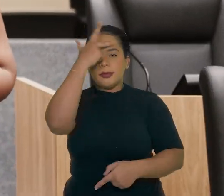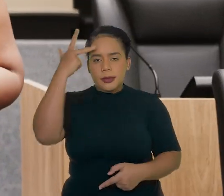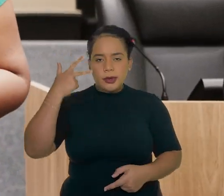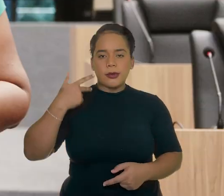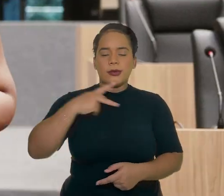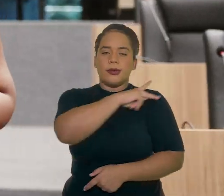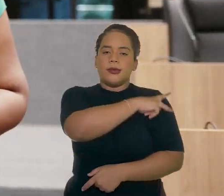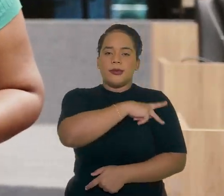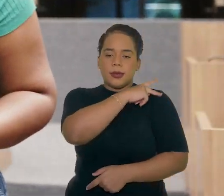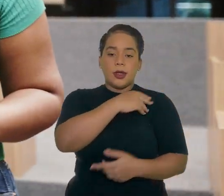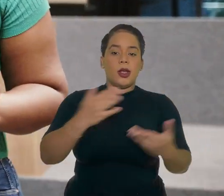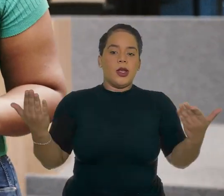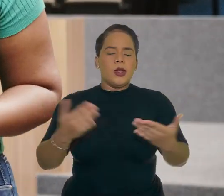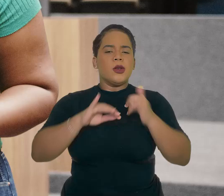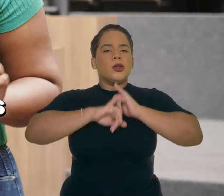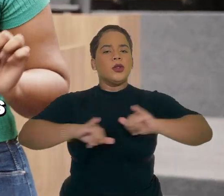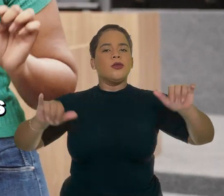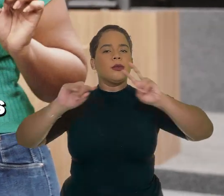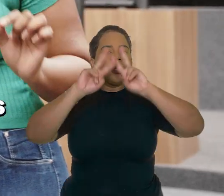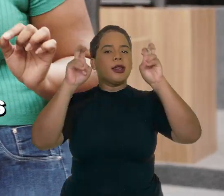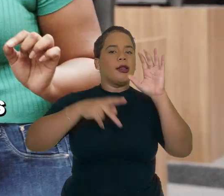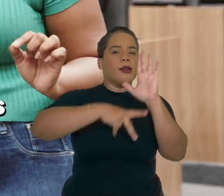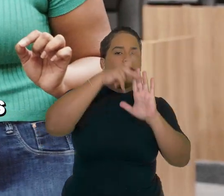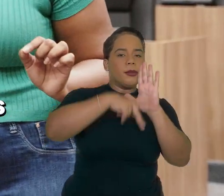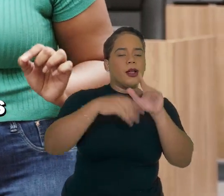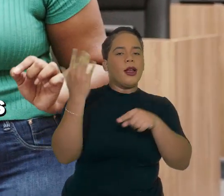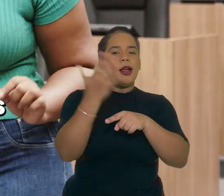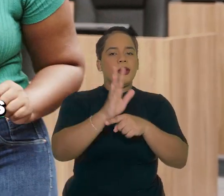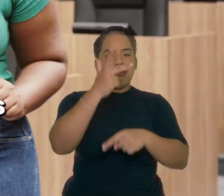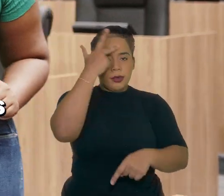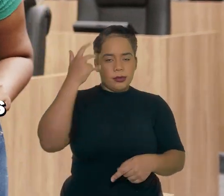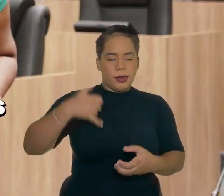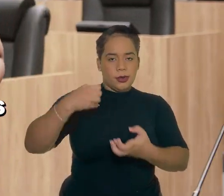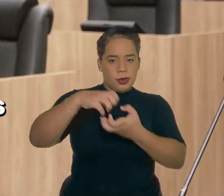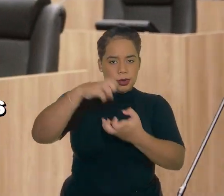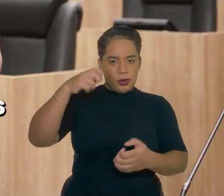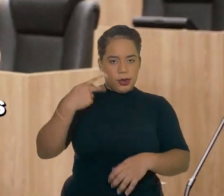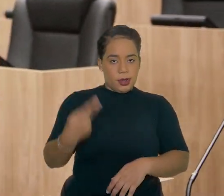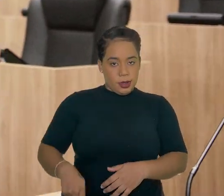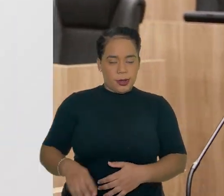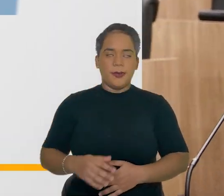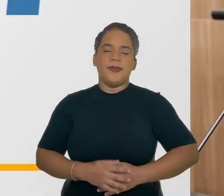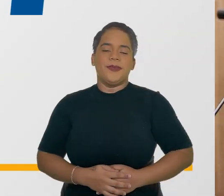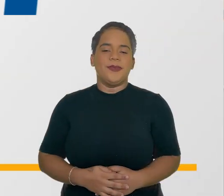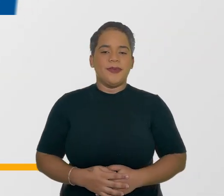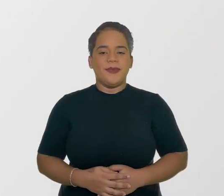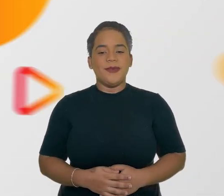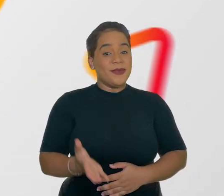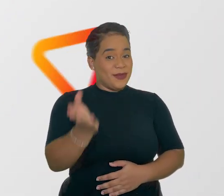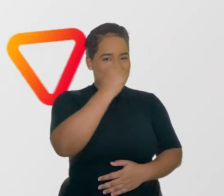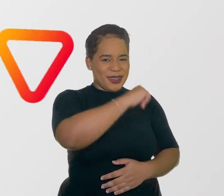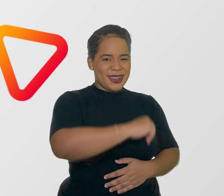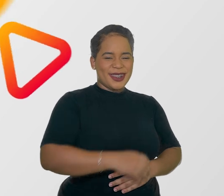piauienses. E hoje trazemos projetos que beneficiam pessoas idosas do nosso Estado. Vamos lá?